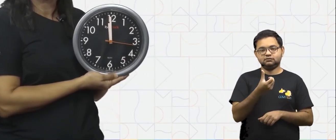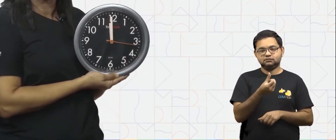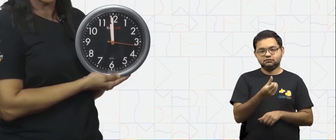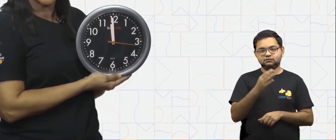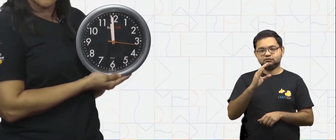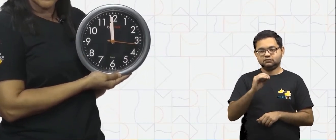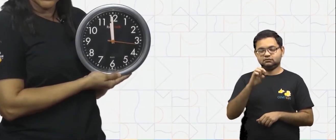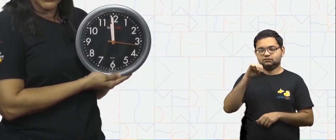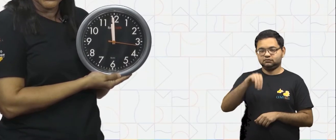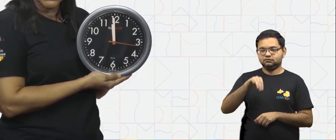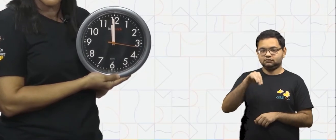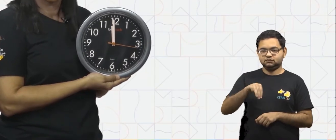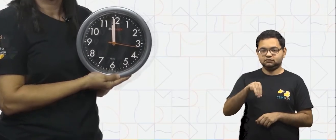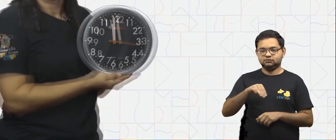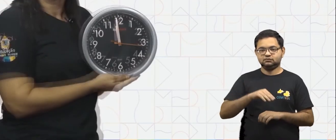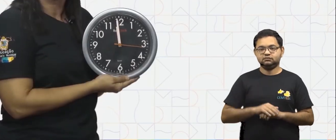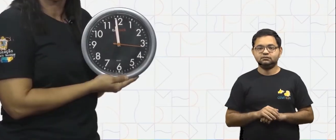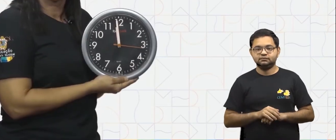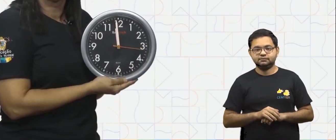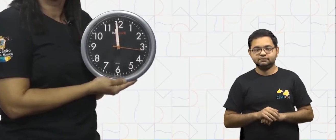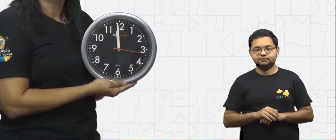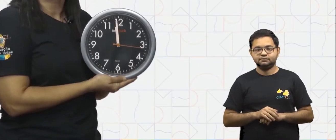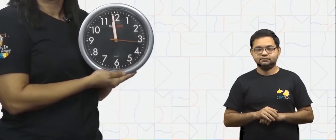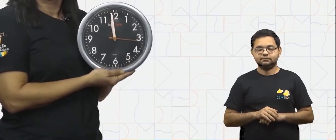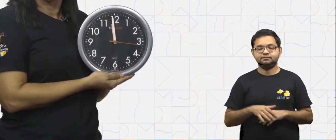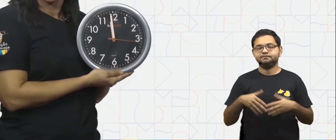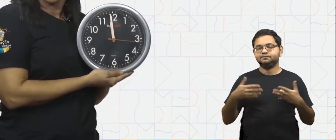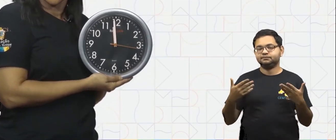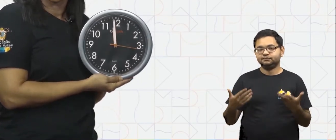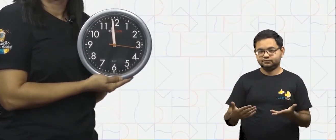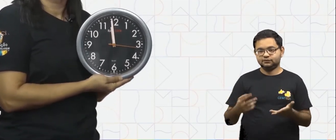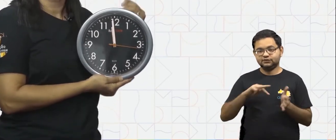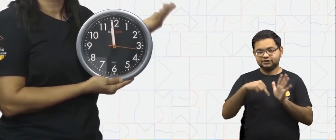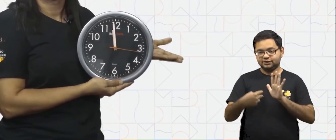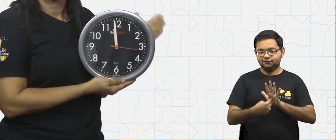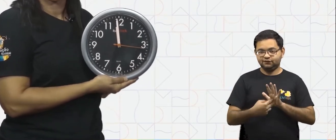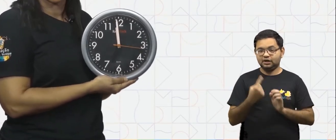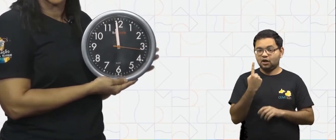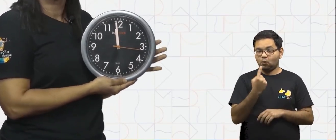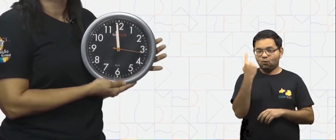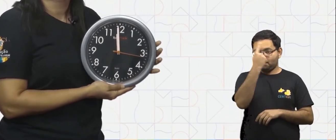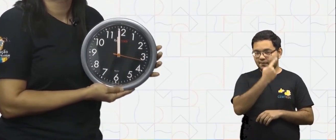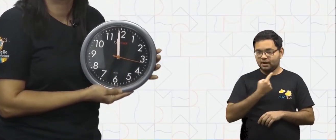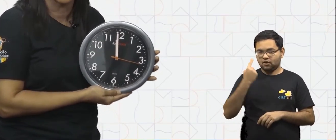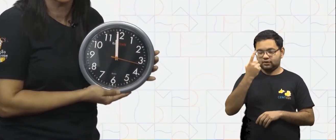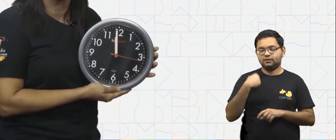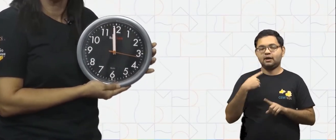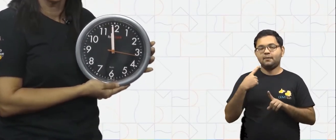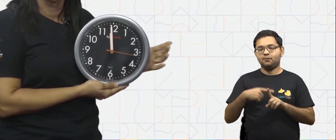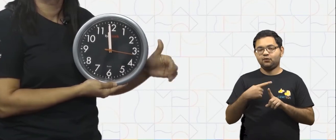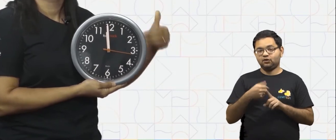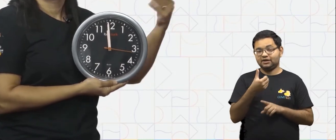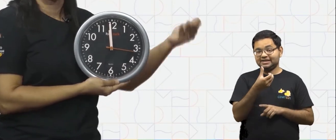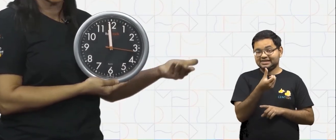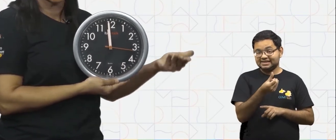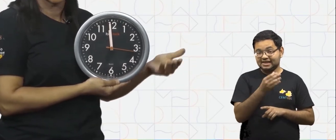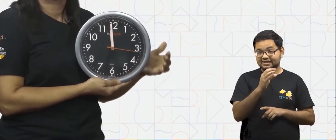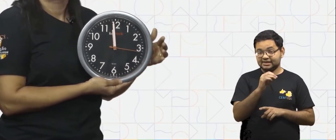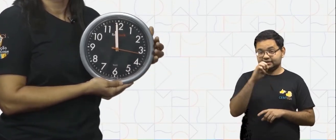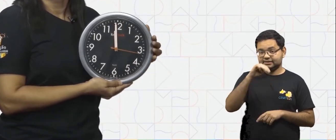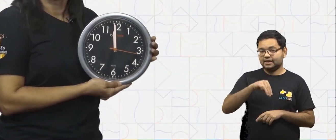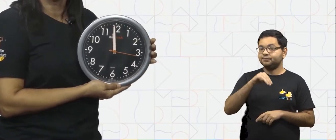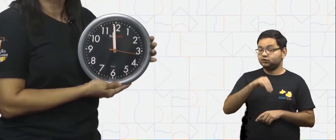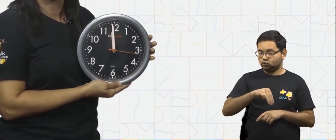em 60 minutos. E chegamos em 1 hora, porque a cada 60 minutos, ou